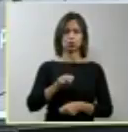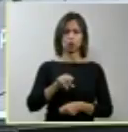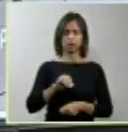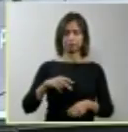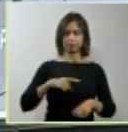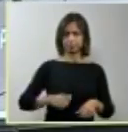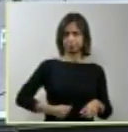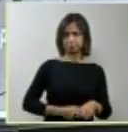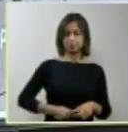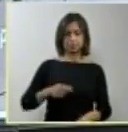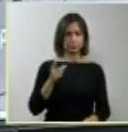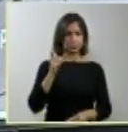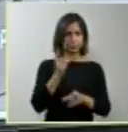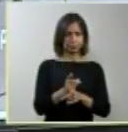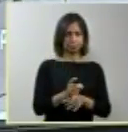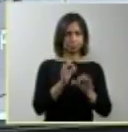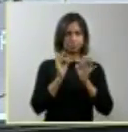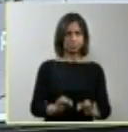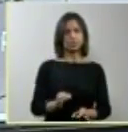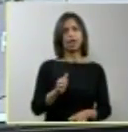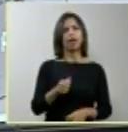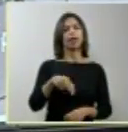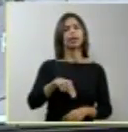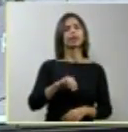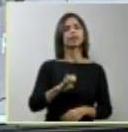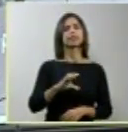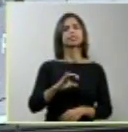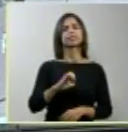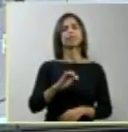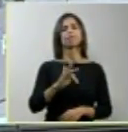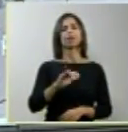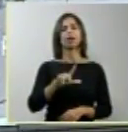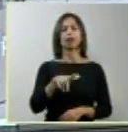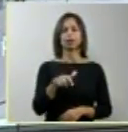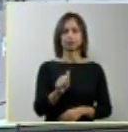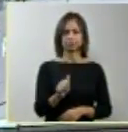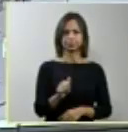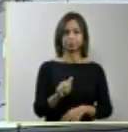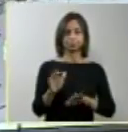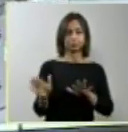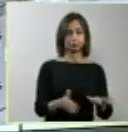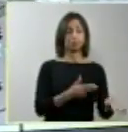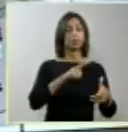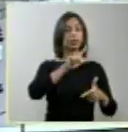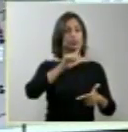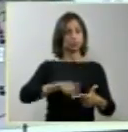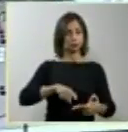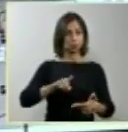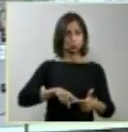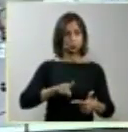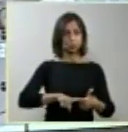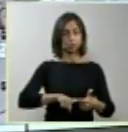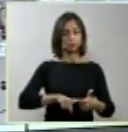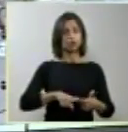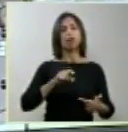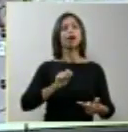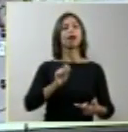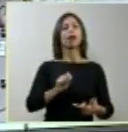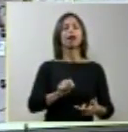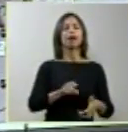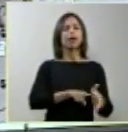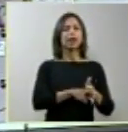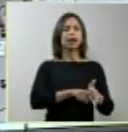seguro de anencefalia. A segunda questão é que os exames da